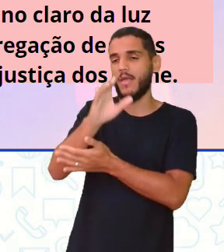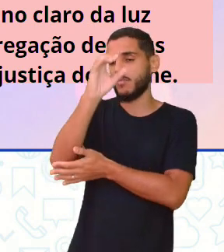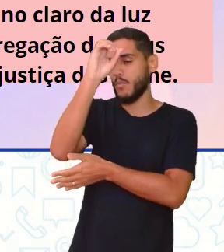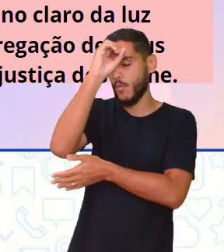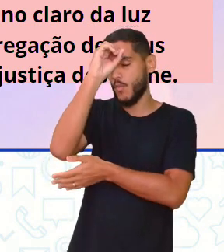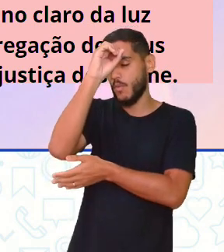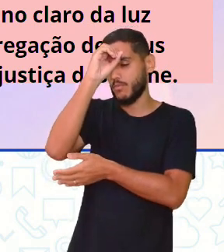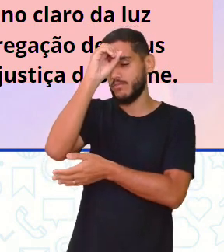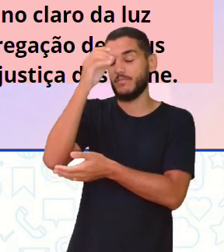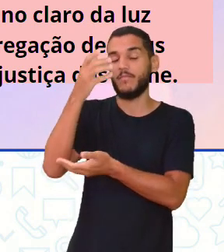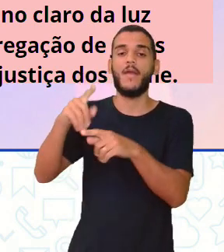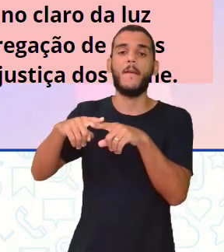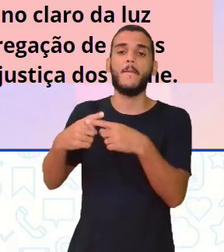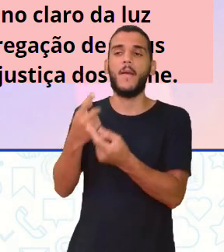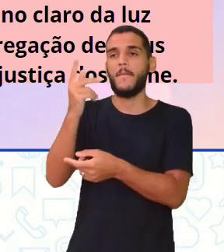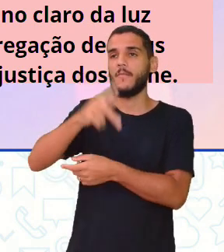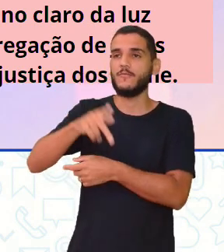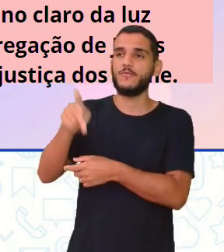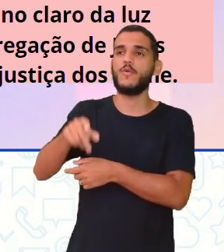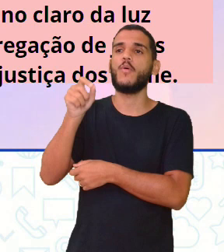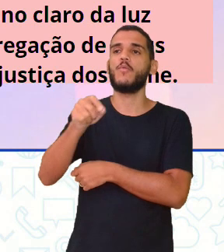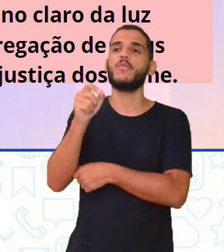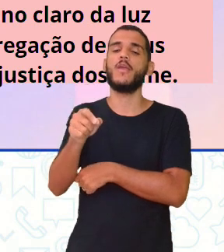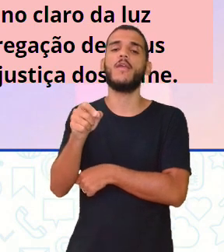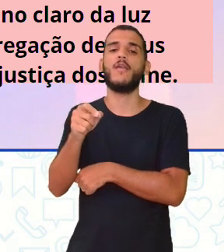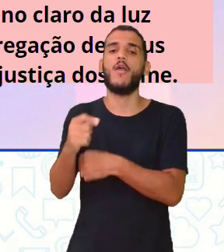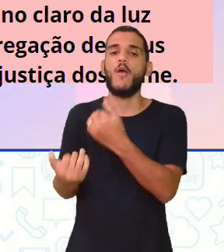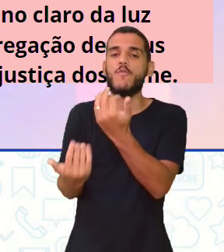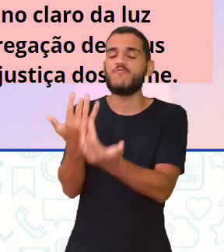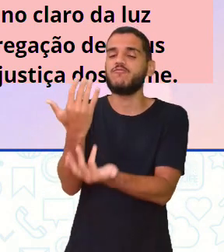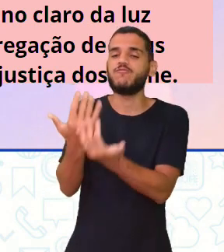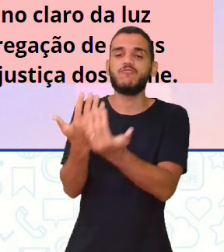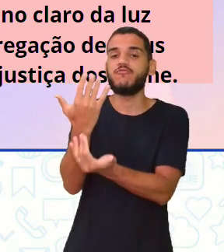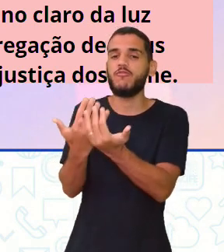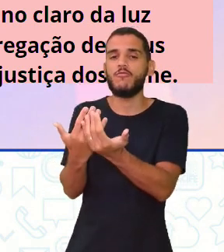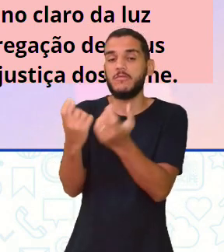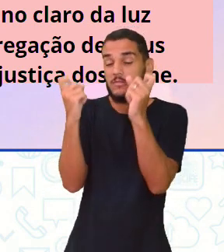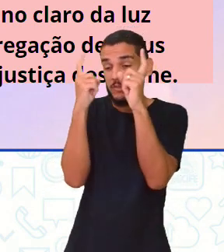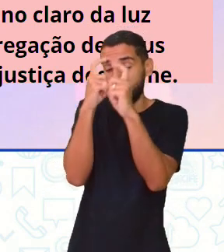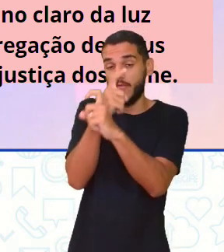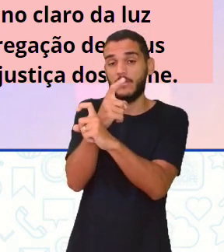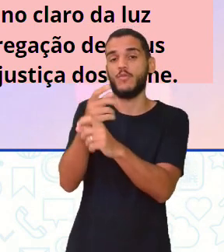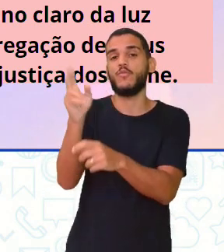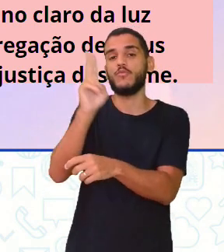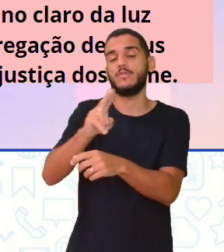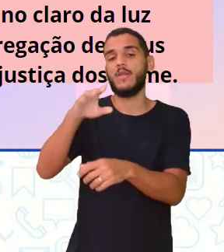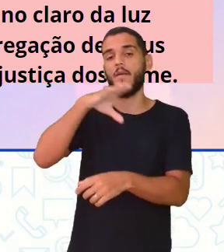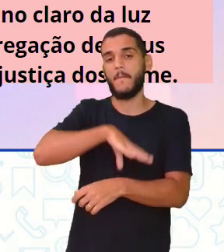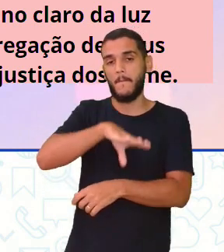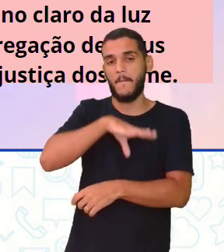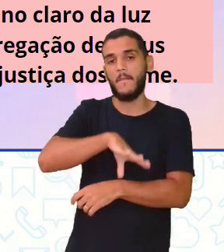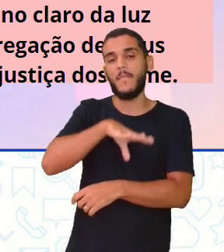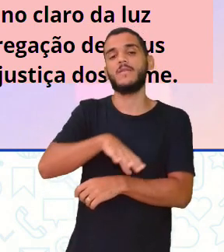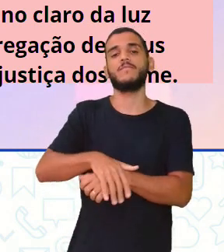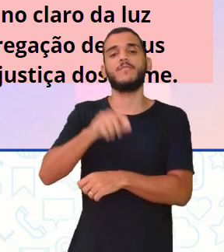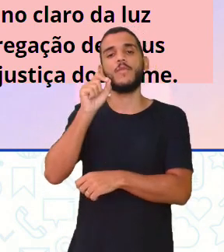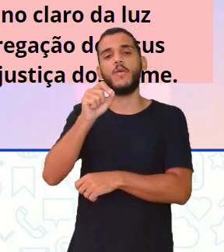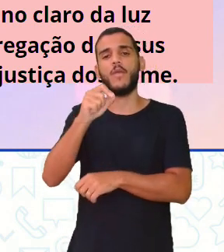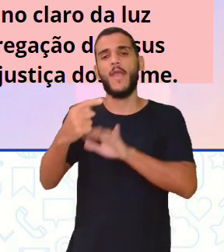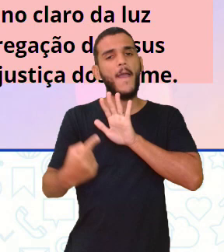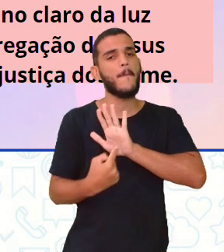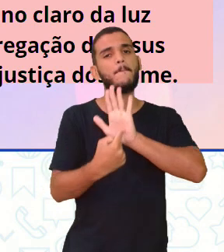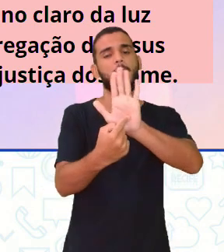Meu professor era fogo, na base do português. Catálogo era catálogo, mas